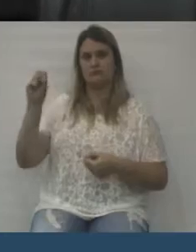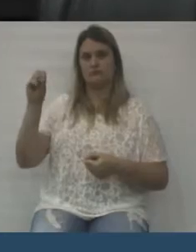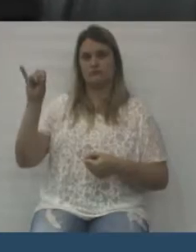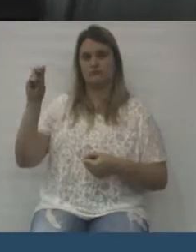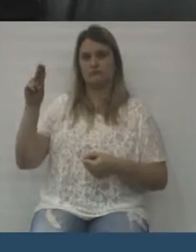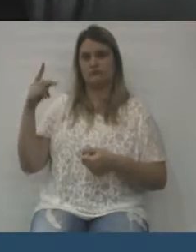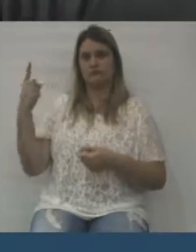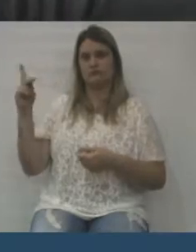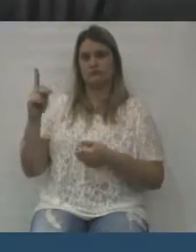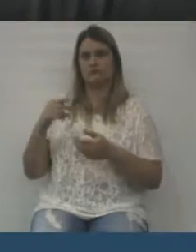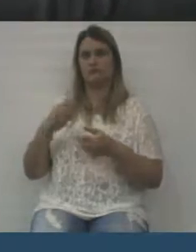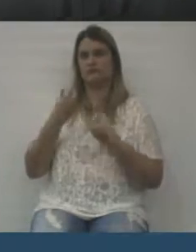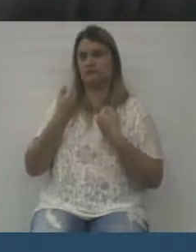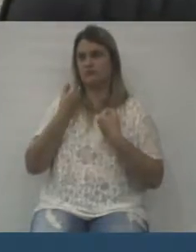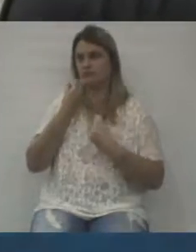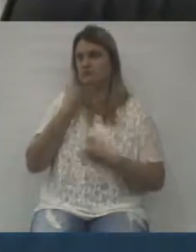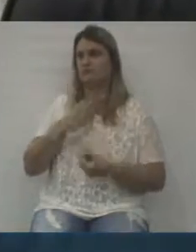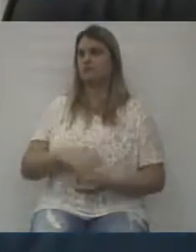porque você merece.